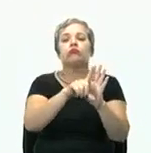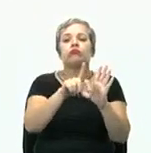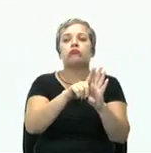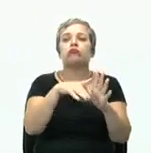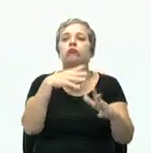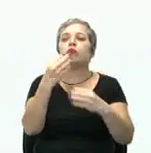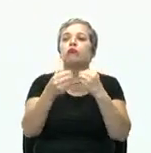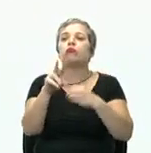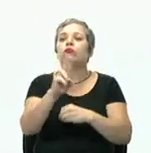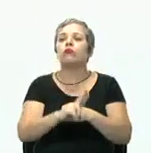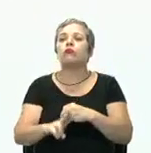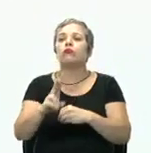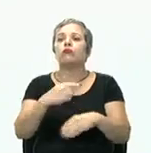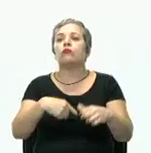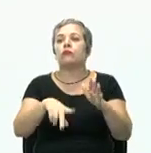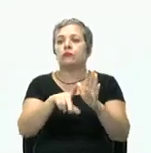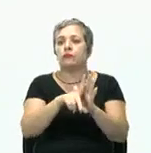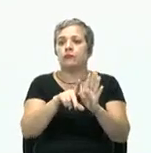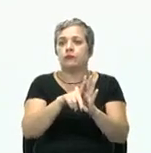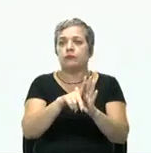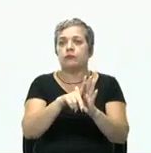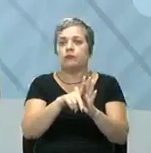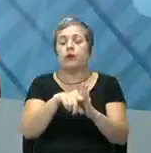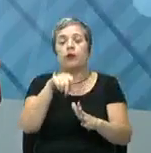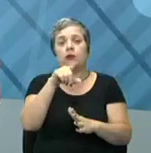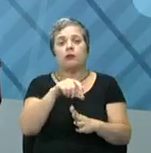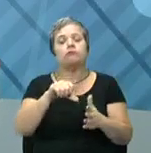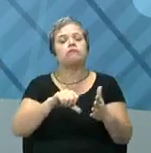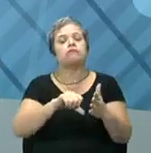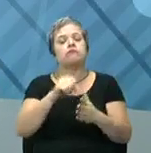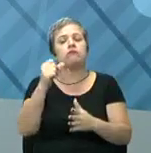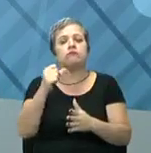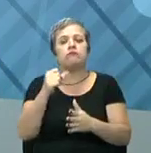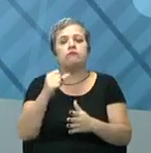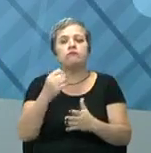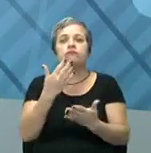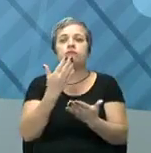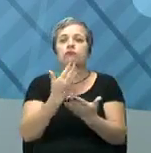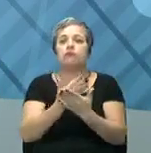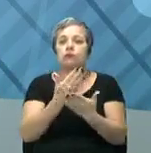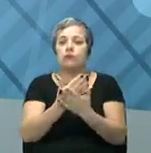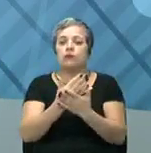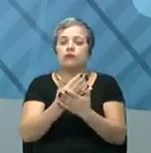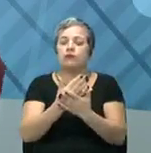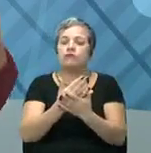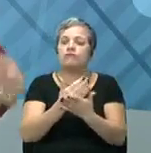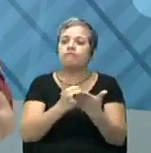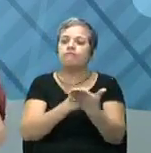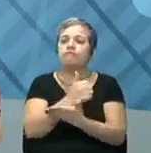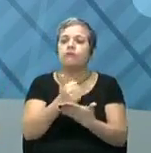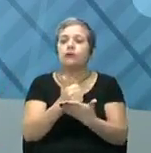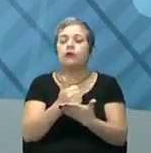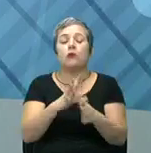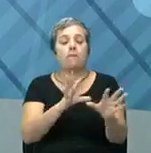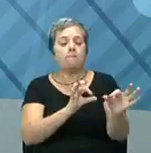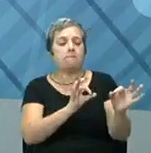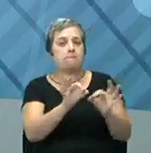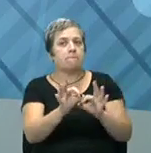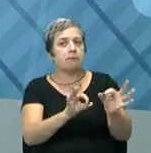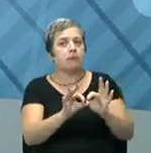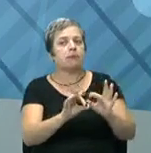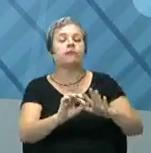como utilizar essas legislações. Nesse primeiro ponto que nós vamos estudar o estruturalismo e o planejamento